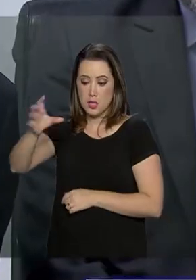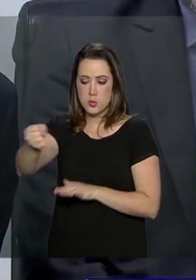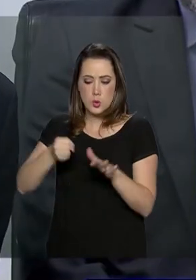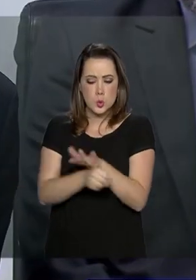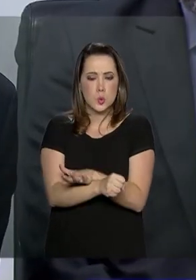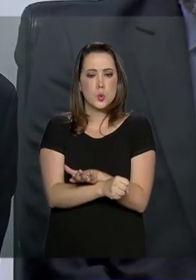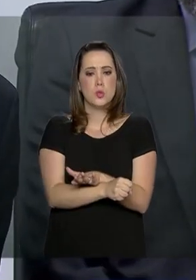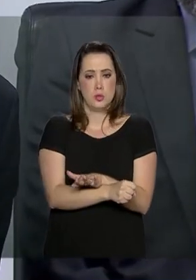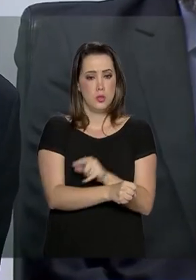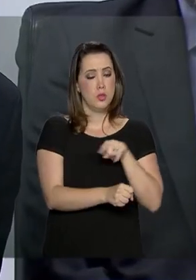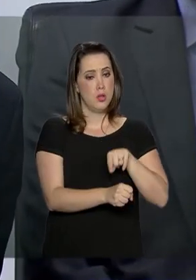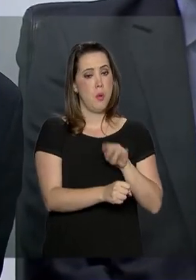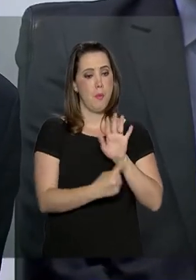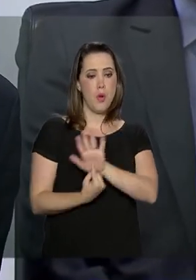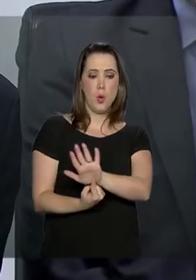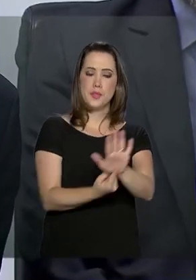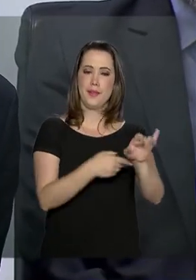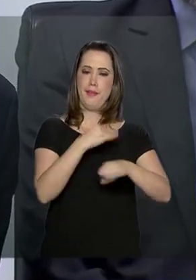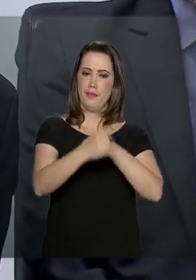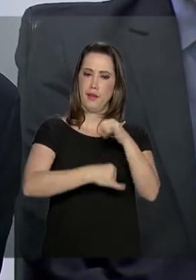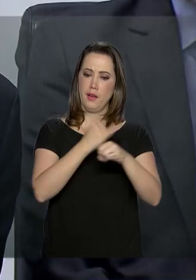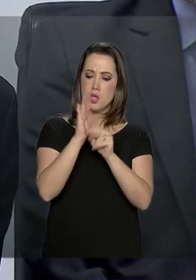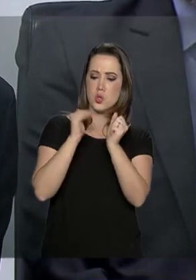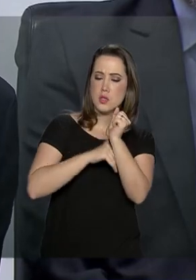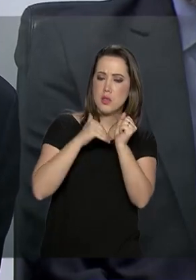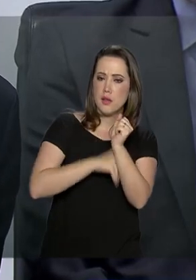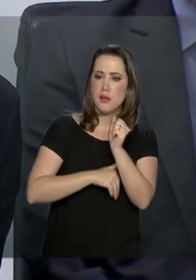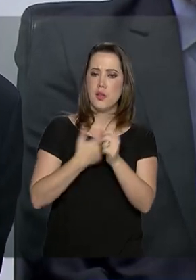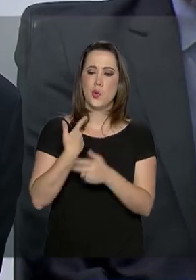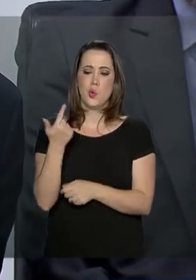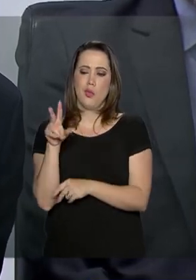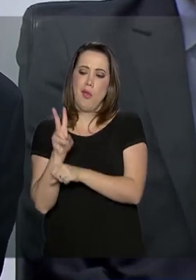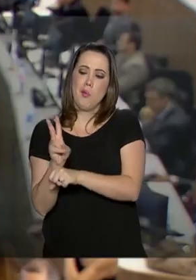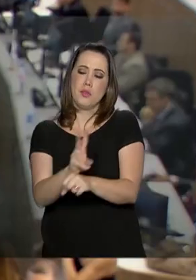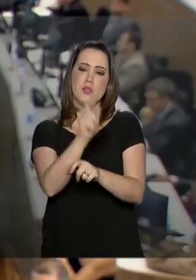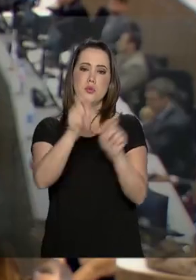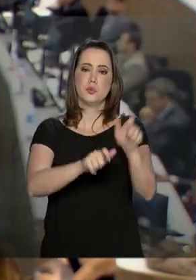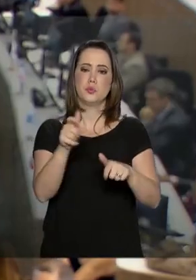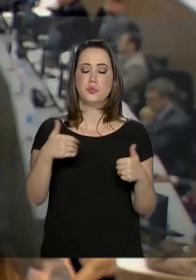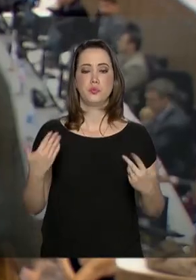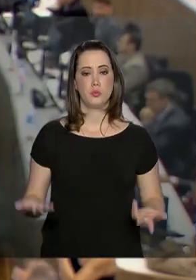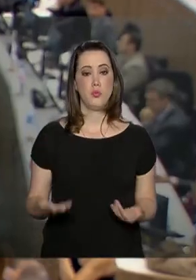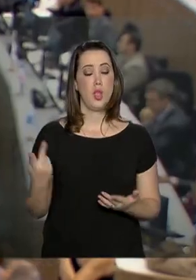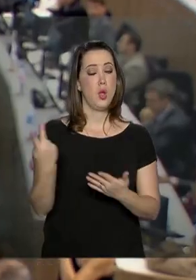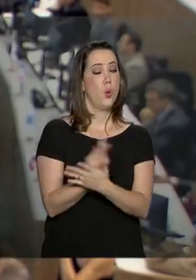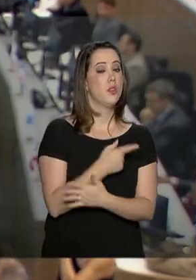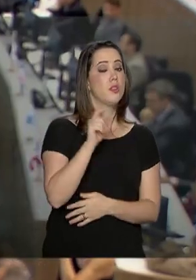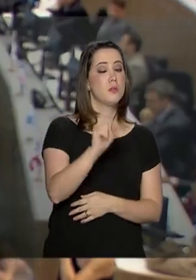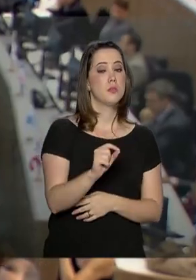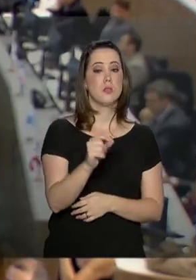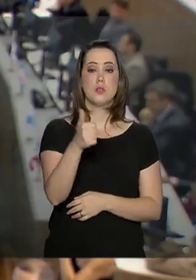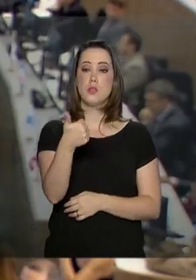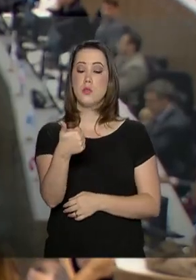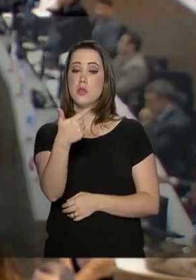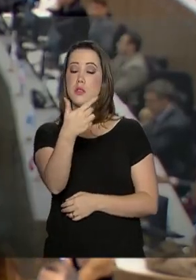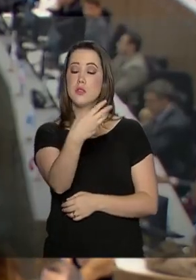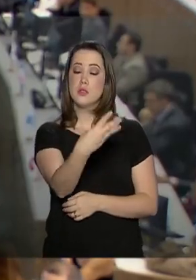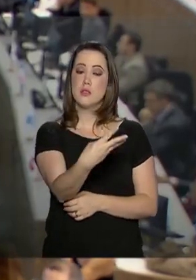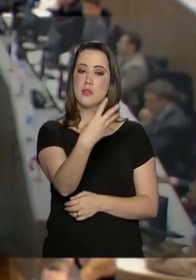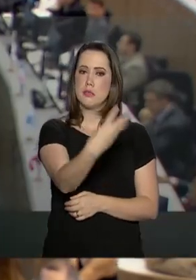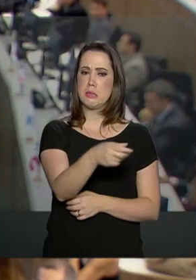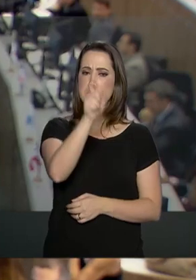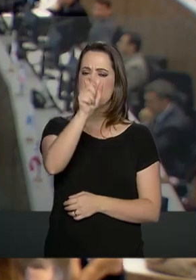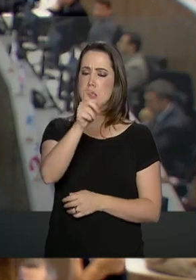revela que o anonimato da internet não vai ser proteção para essas pessoas. As ações ocorreram em 133